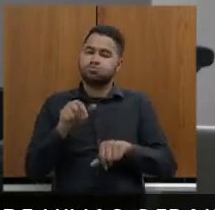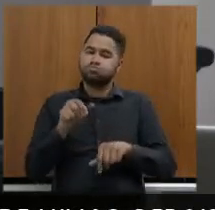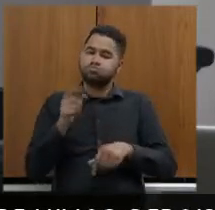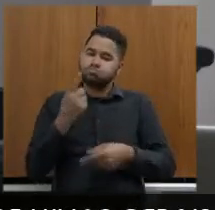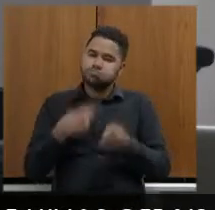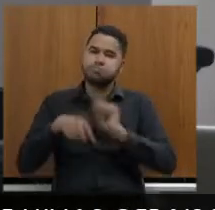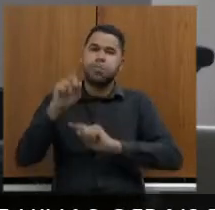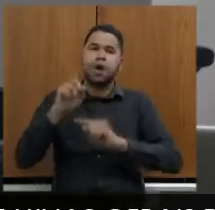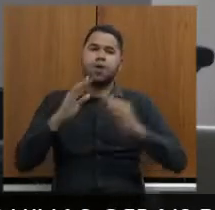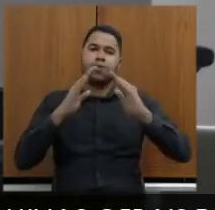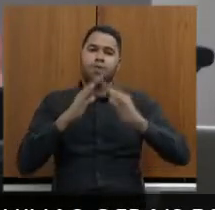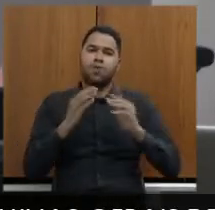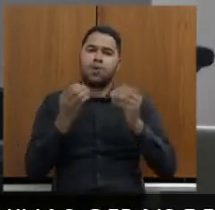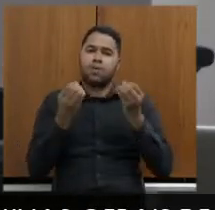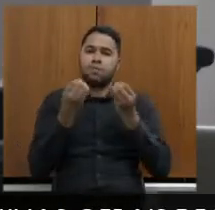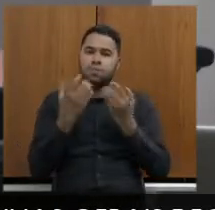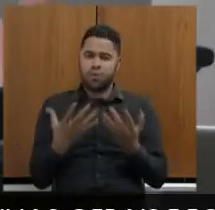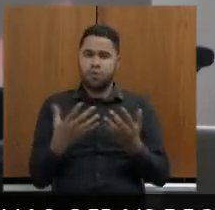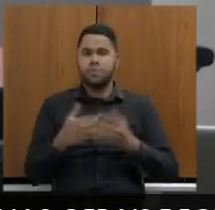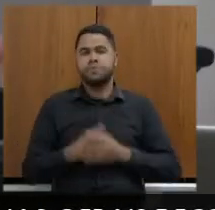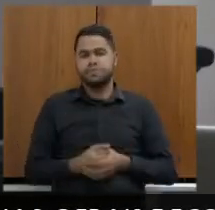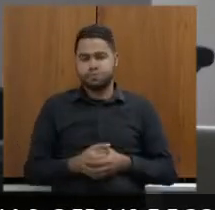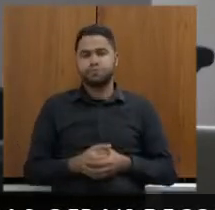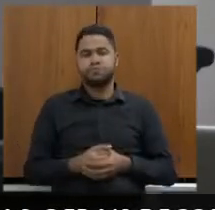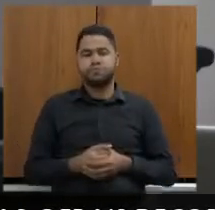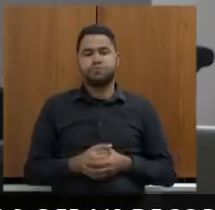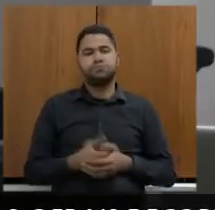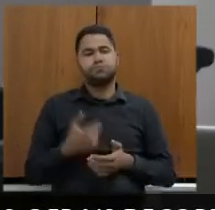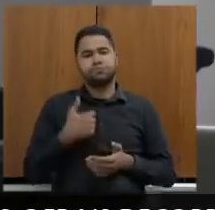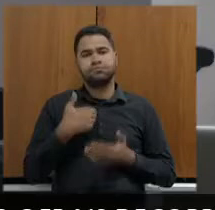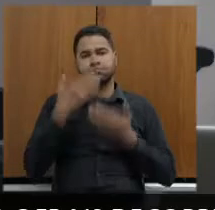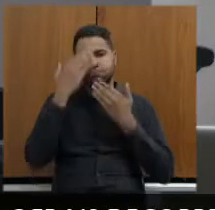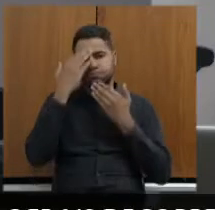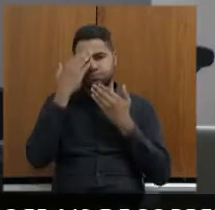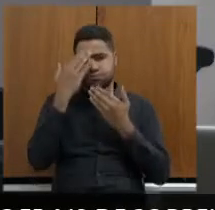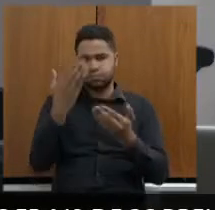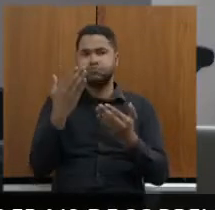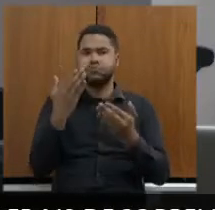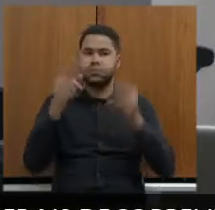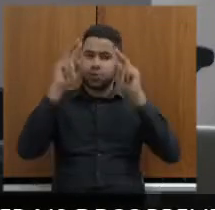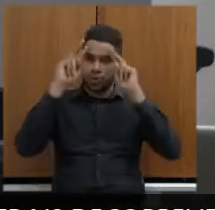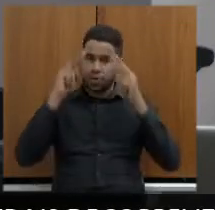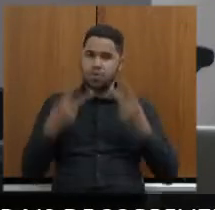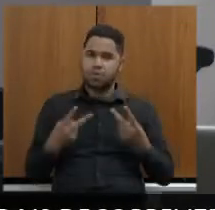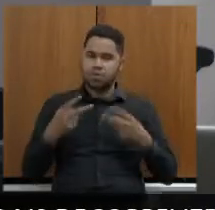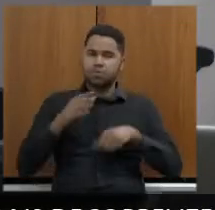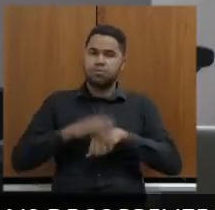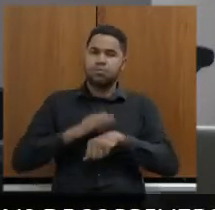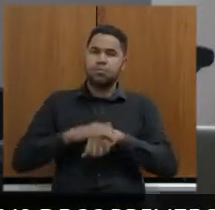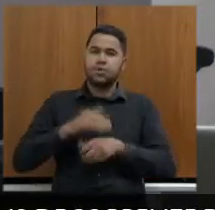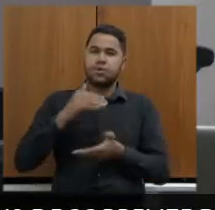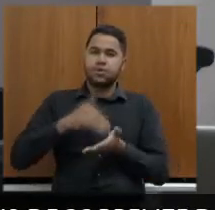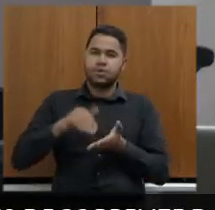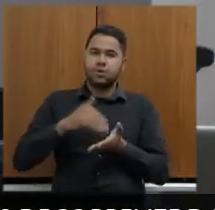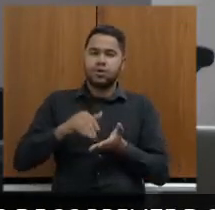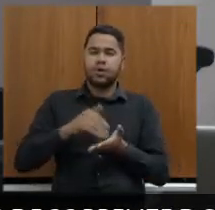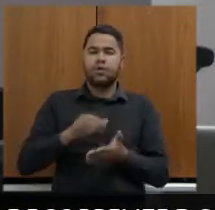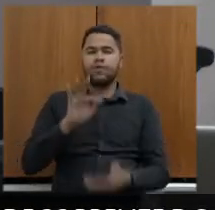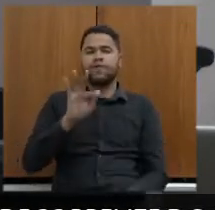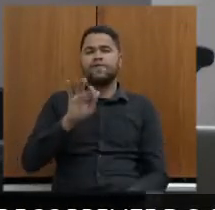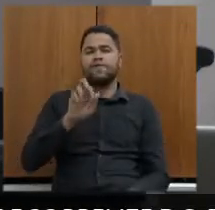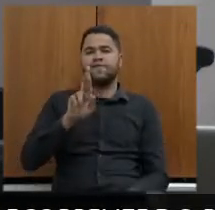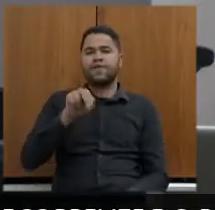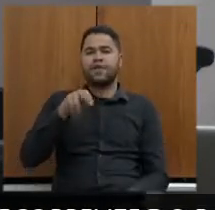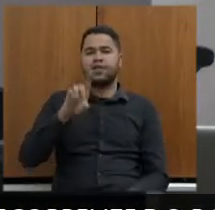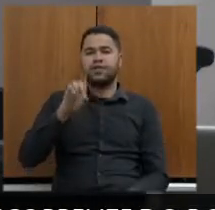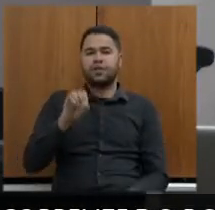moradia digna por isso e aqui eu agradeço o reconhecimento por parte do secretário Fernando Marcato é